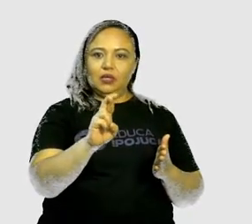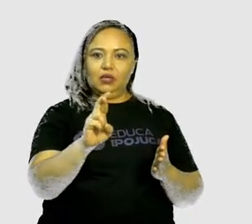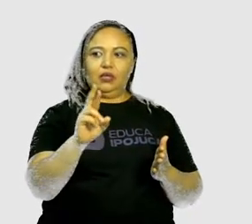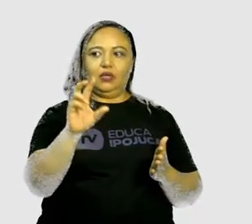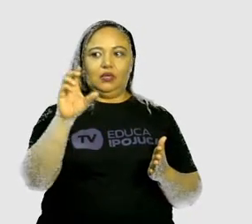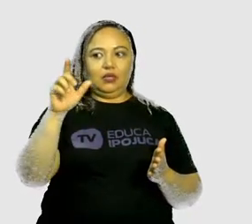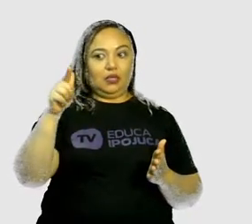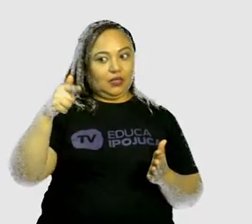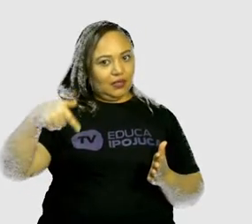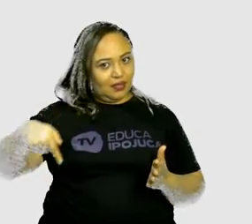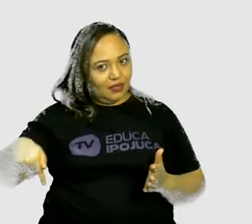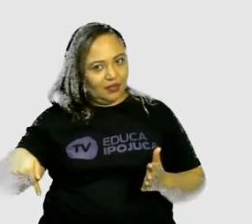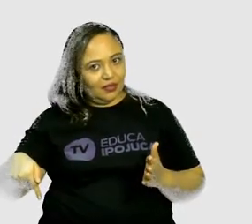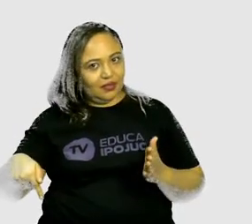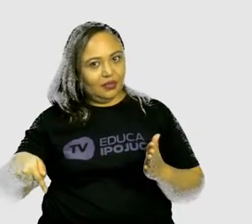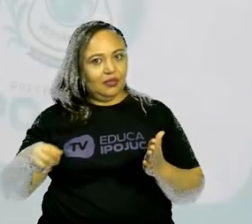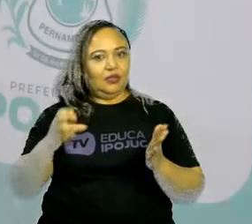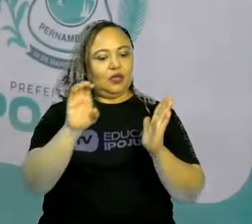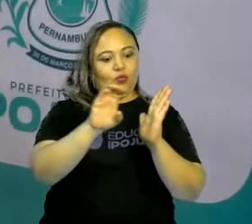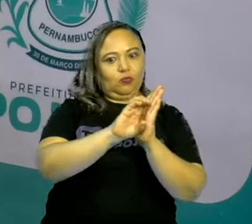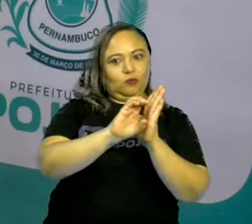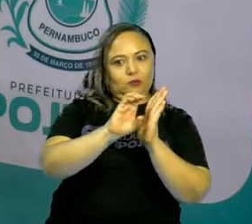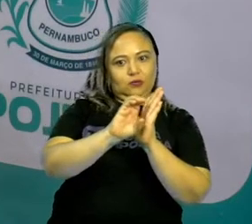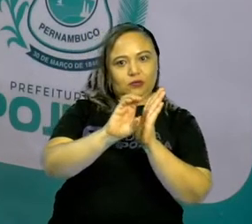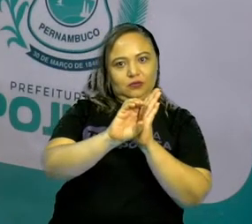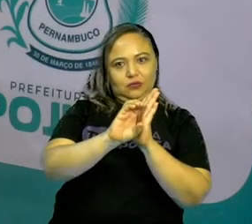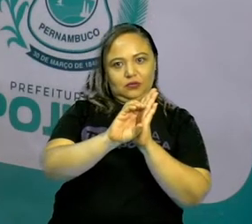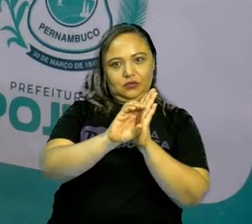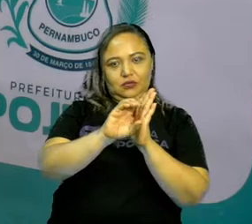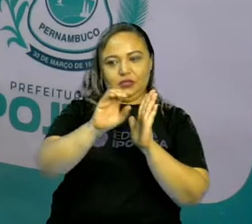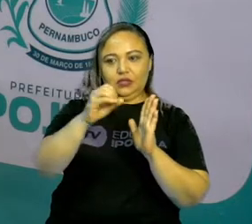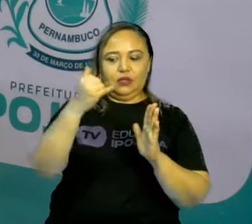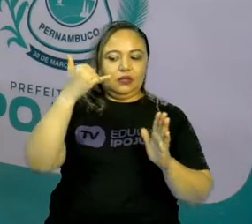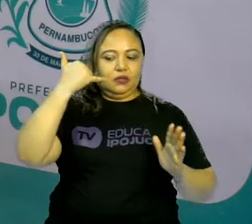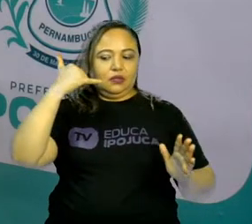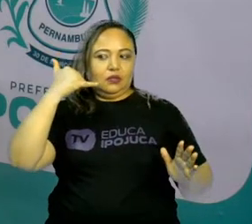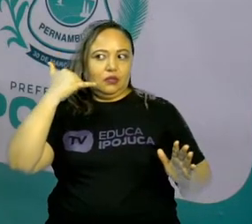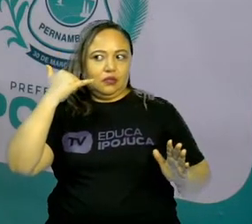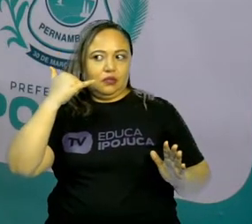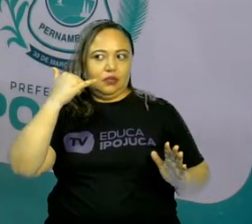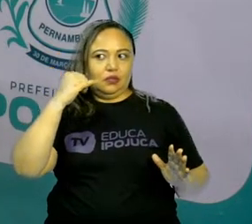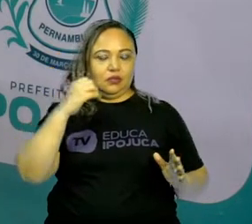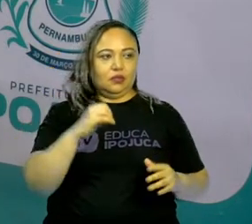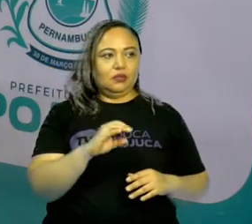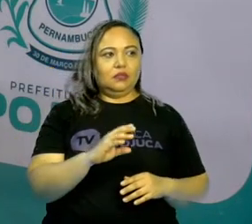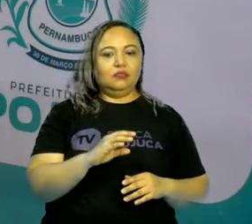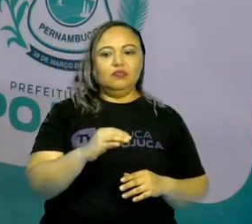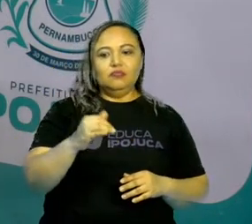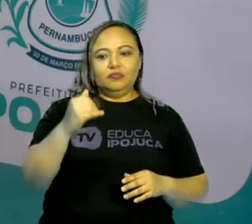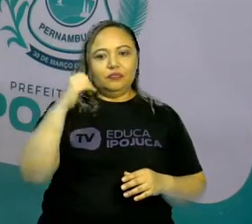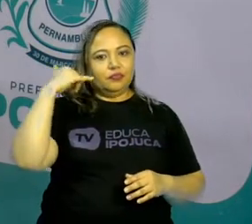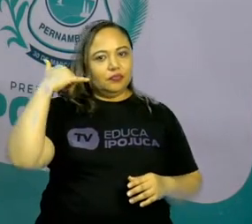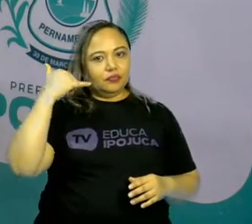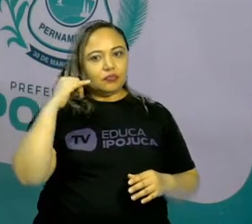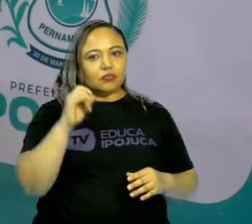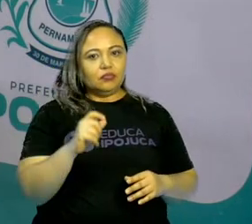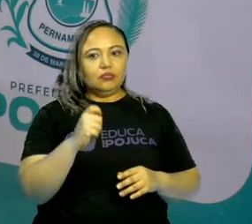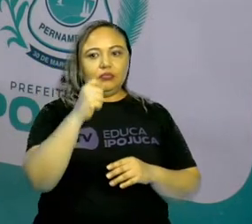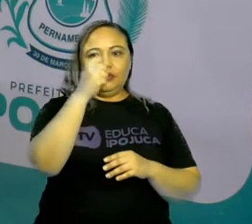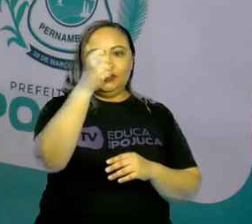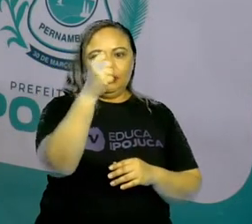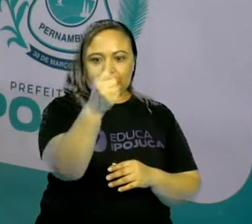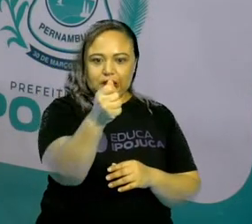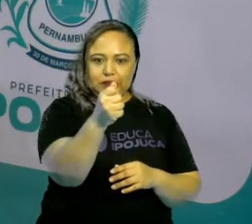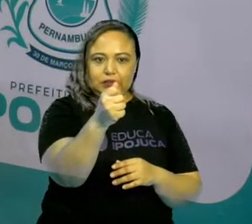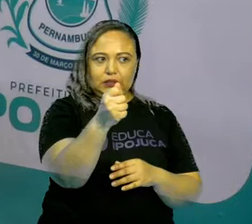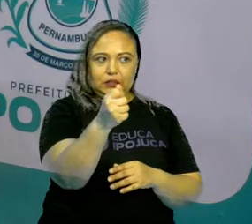é um código de barra. É só pegar o celular, até na televisão mesmo, se estiver passando, quando tiver o QR